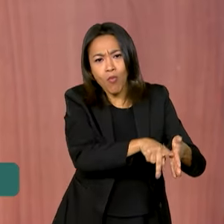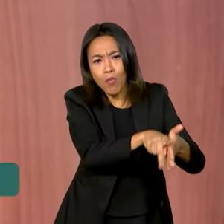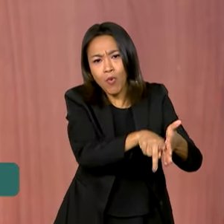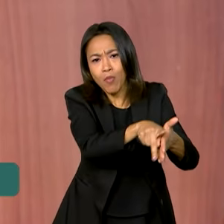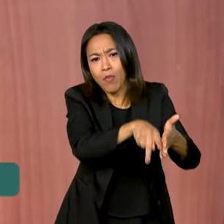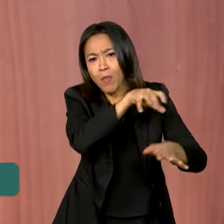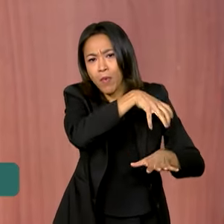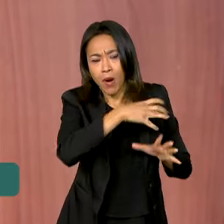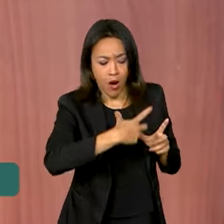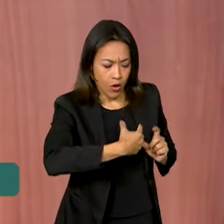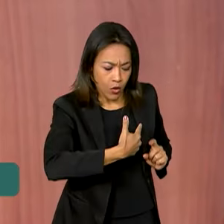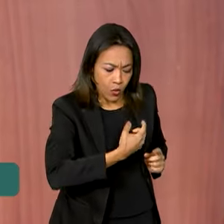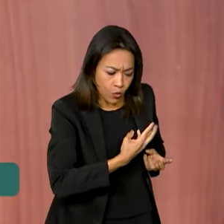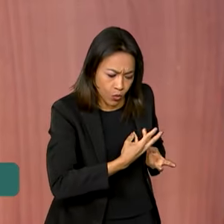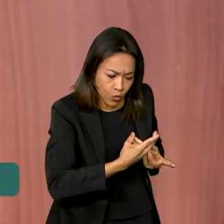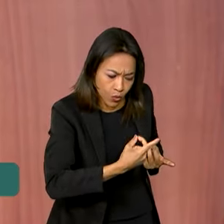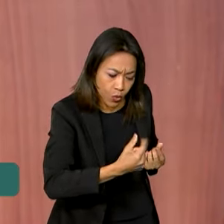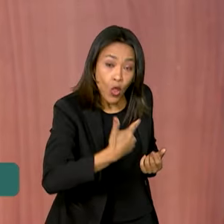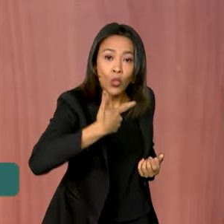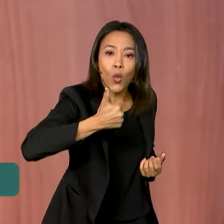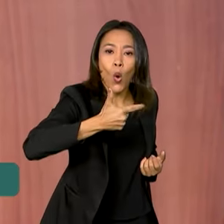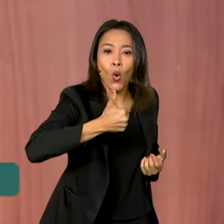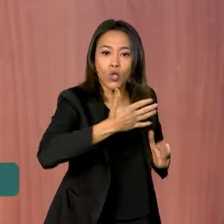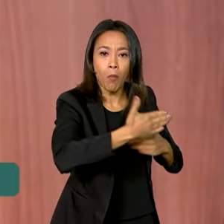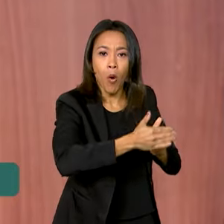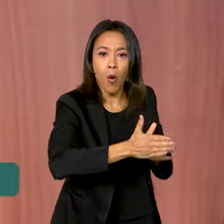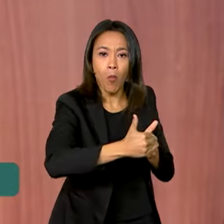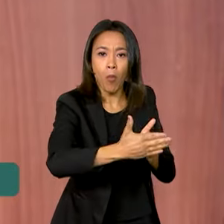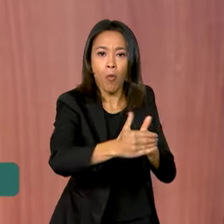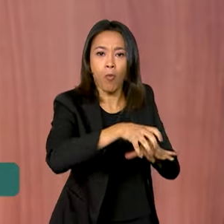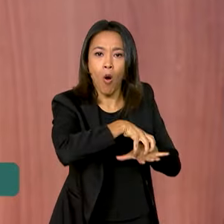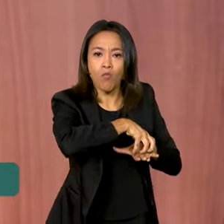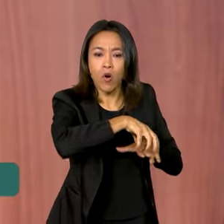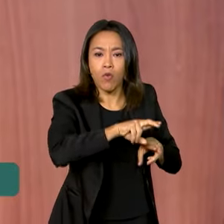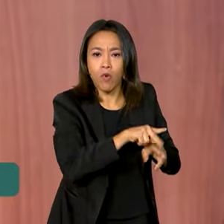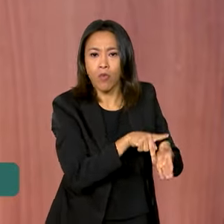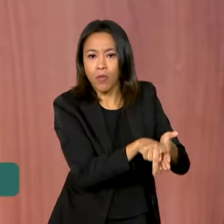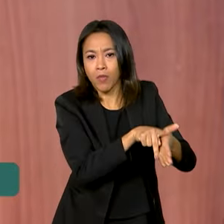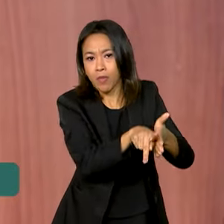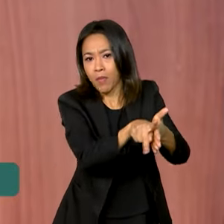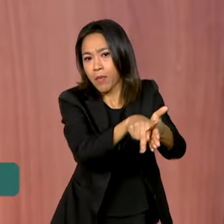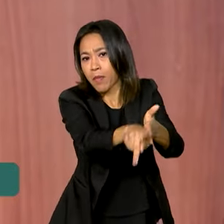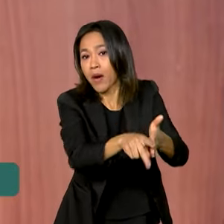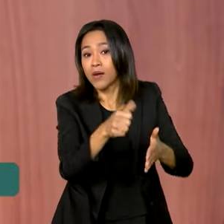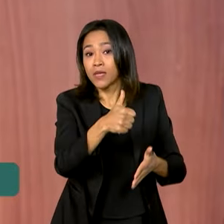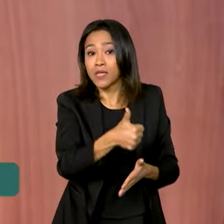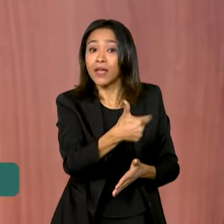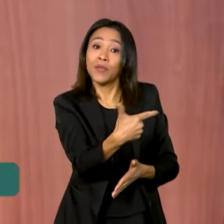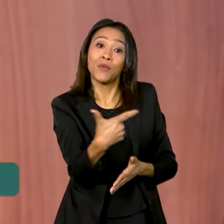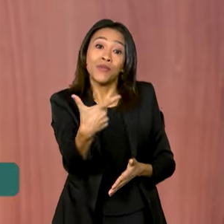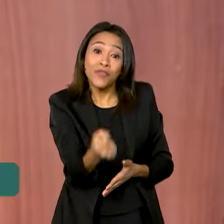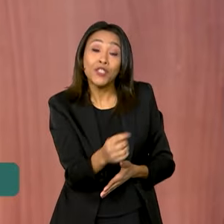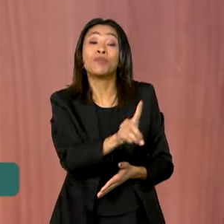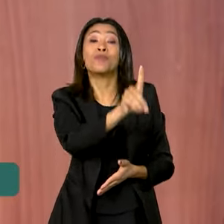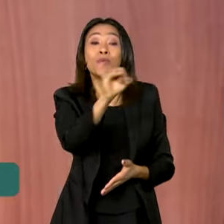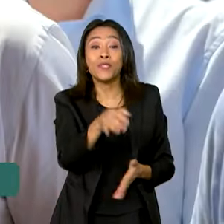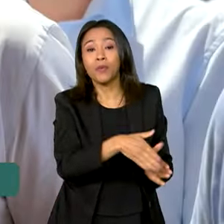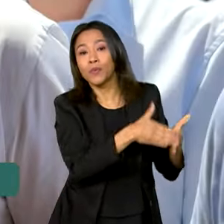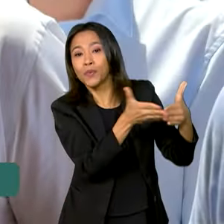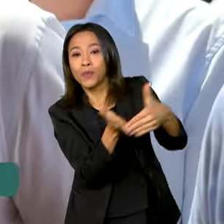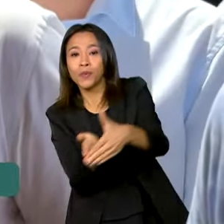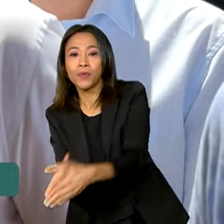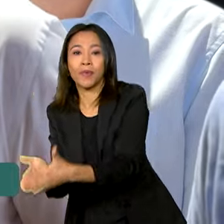12 vagões por hora e cerca de 120 por dia, com destino ao Porto de Santos.